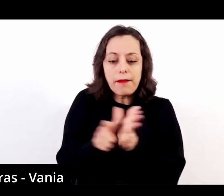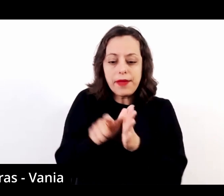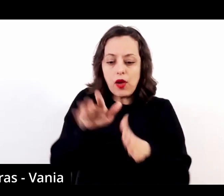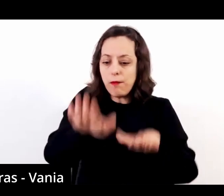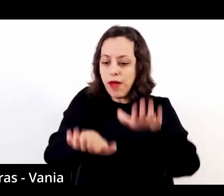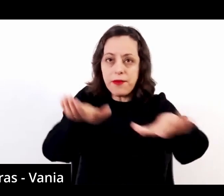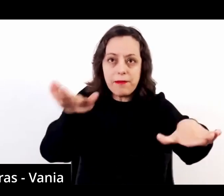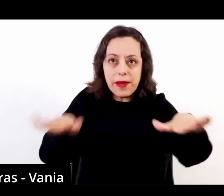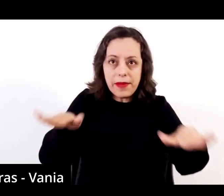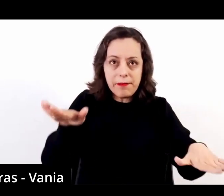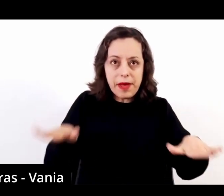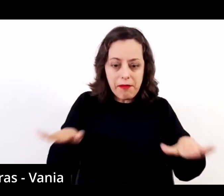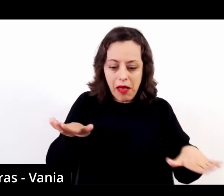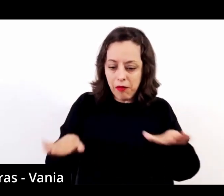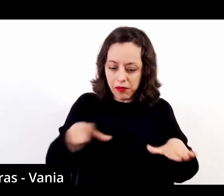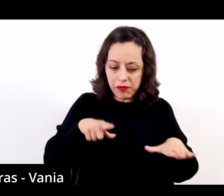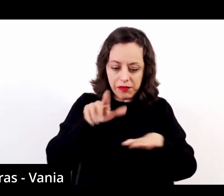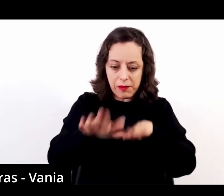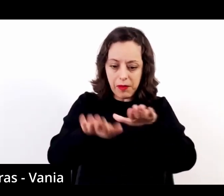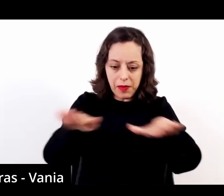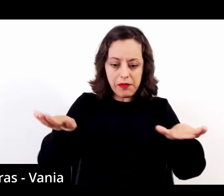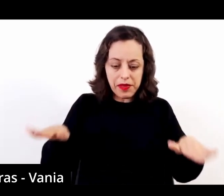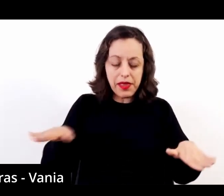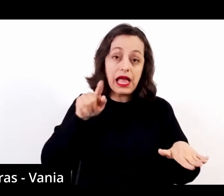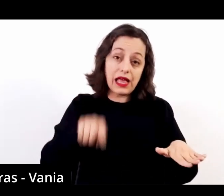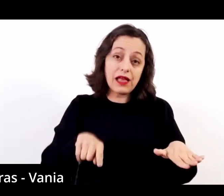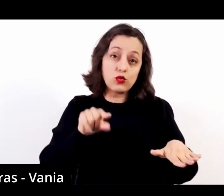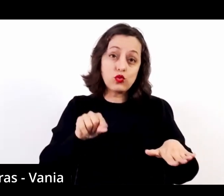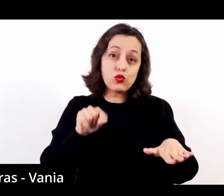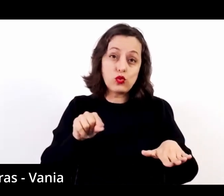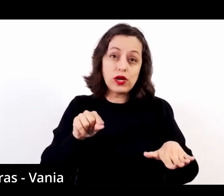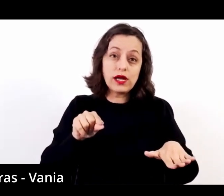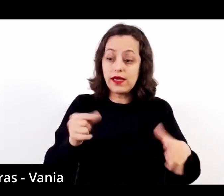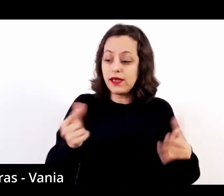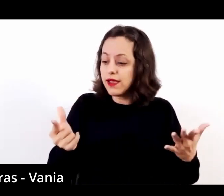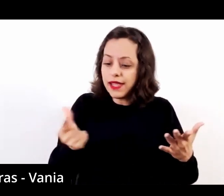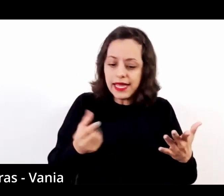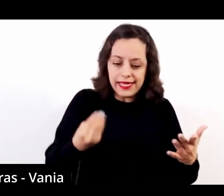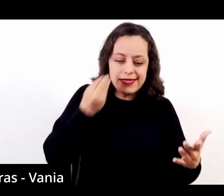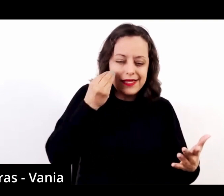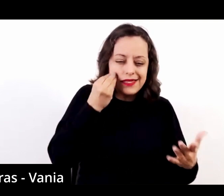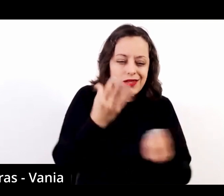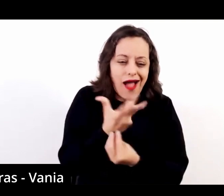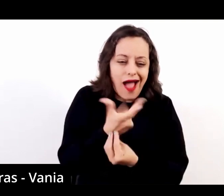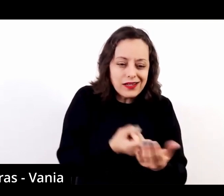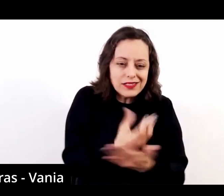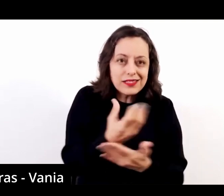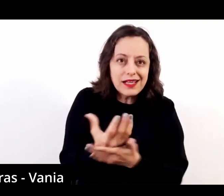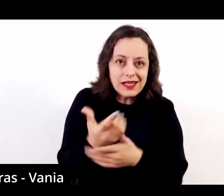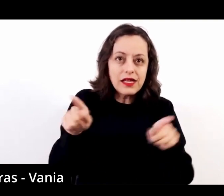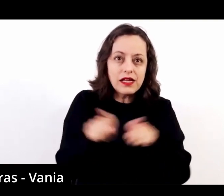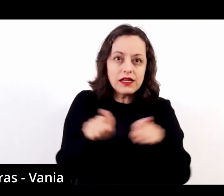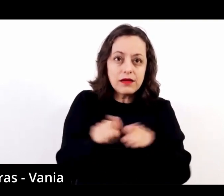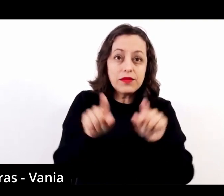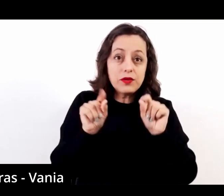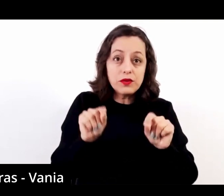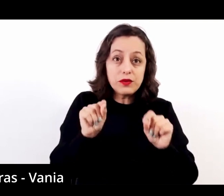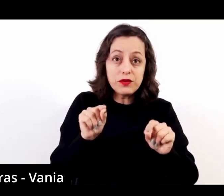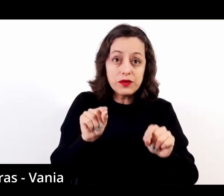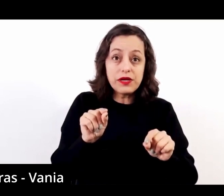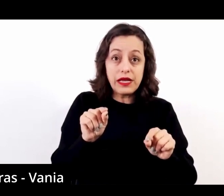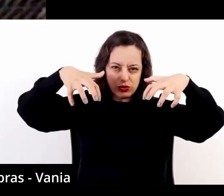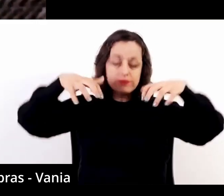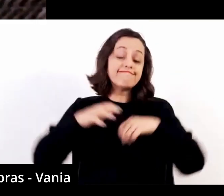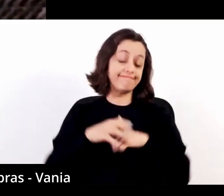escrever, e assombrações representadas por monstros voadores que estão circulando, circundando a sua